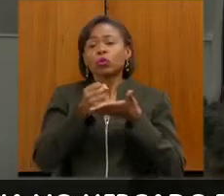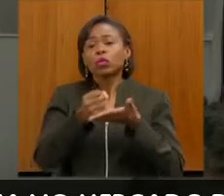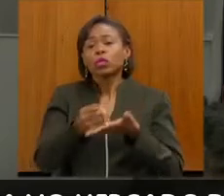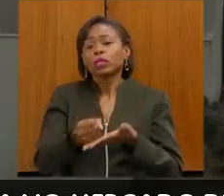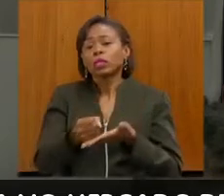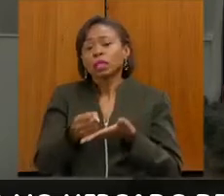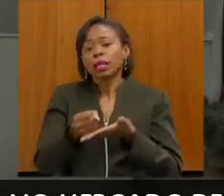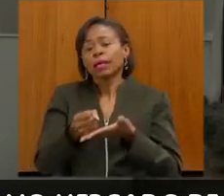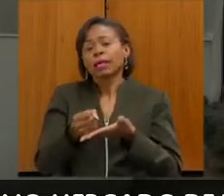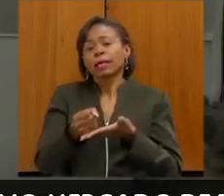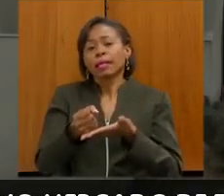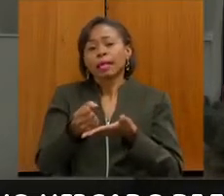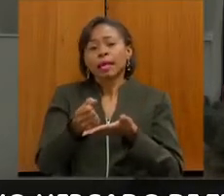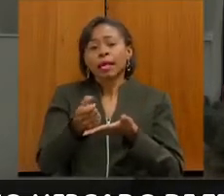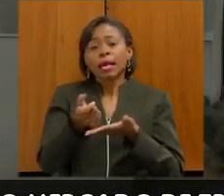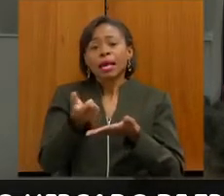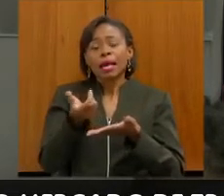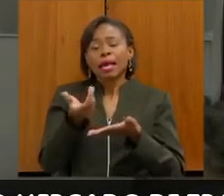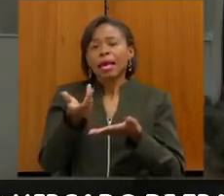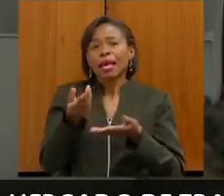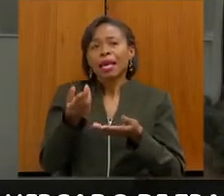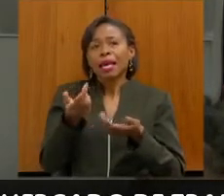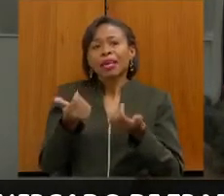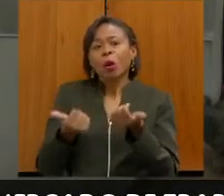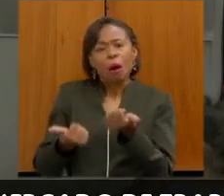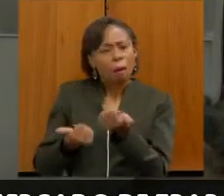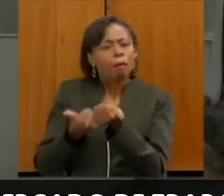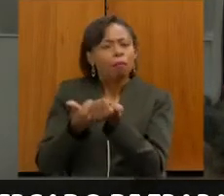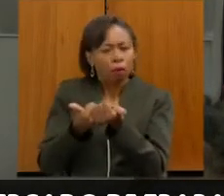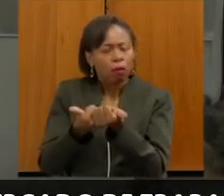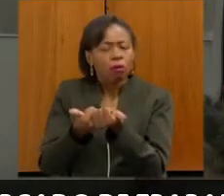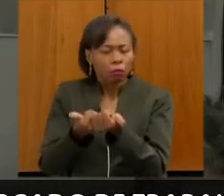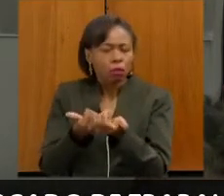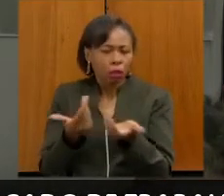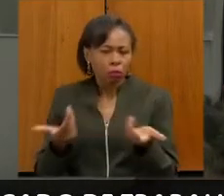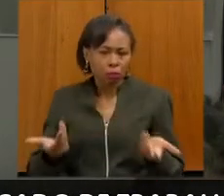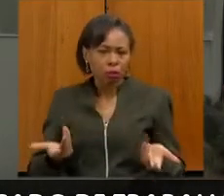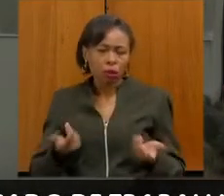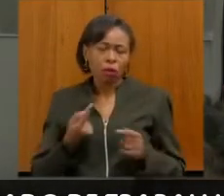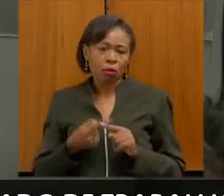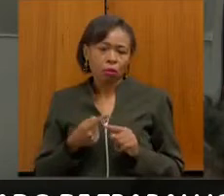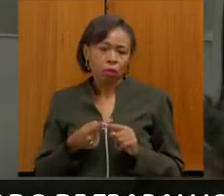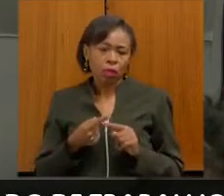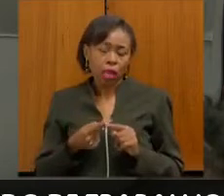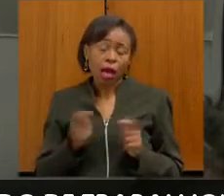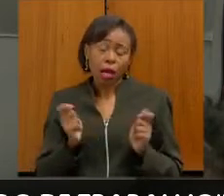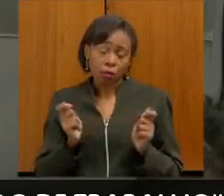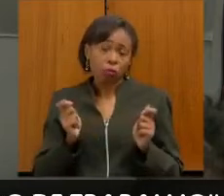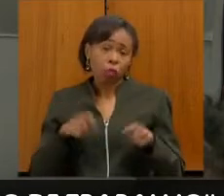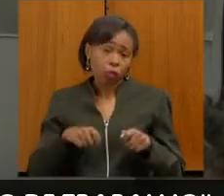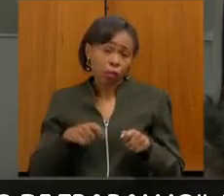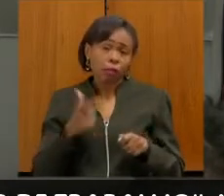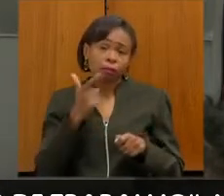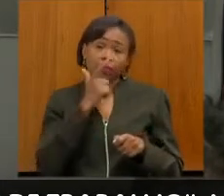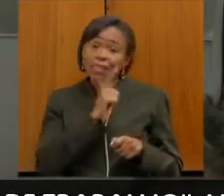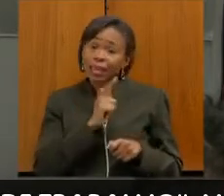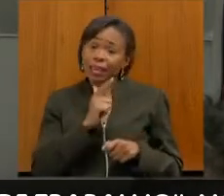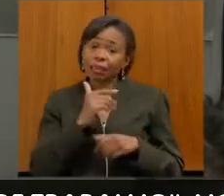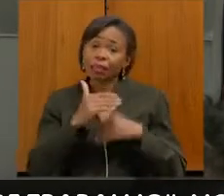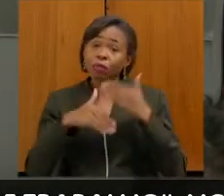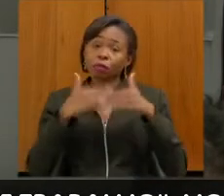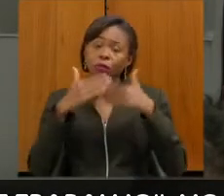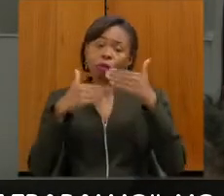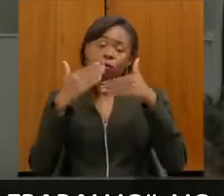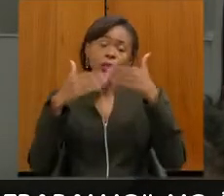auxiliar, de ser aquele braço, mas aí ficaria mais fácil. Acho que assim a gente vai conseguir avançar de uma